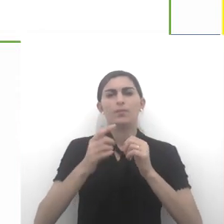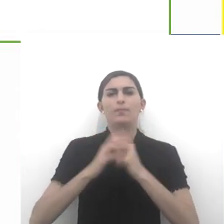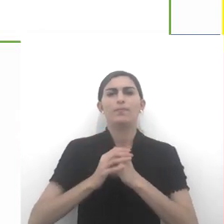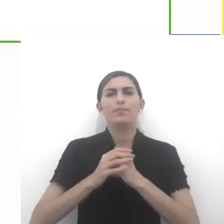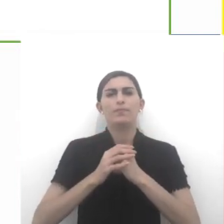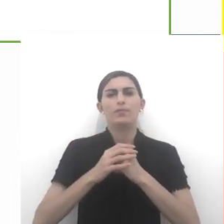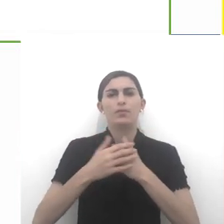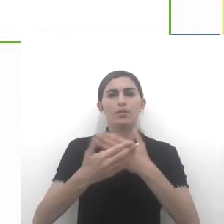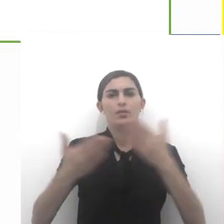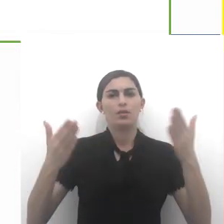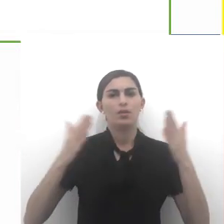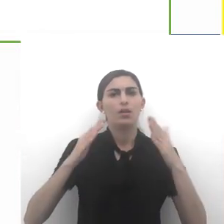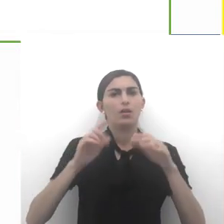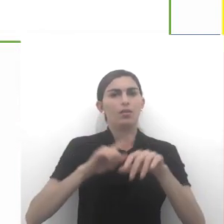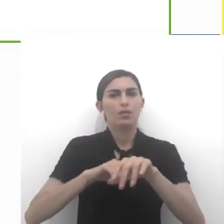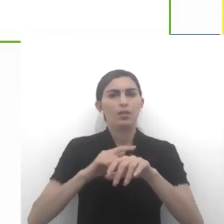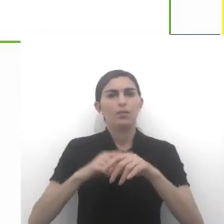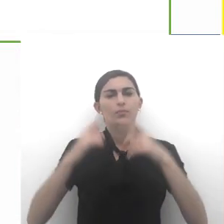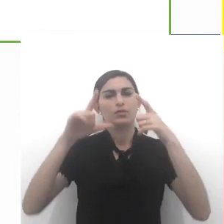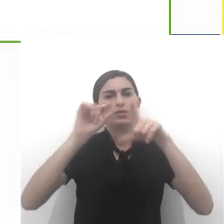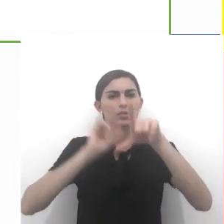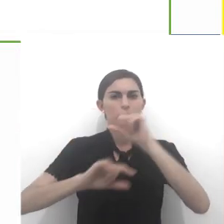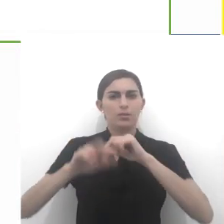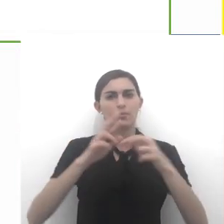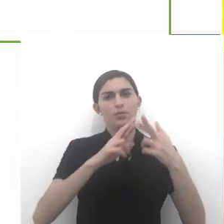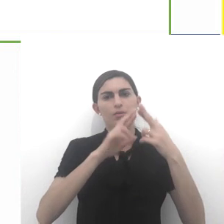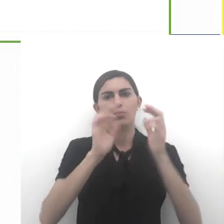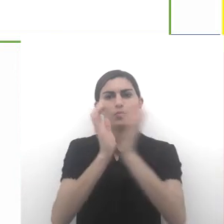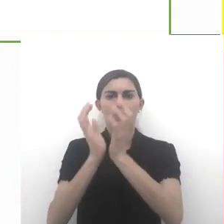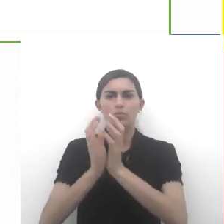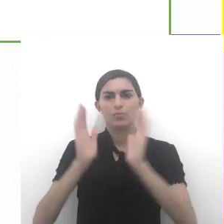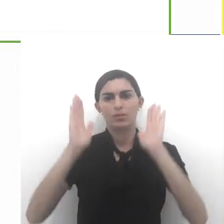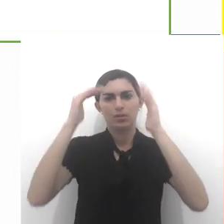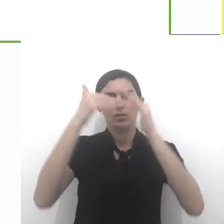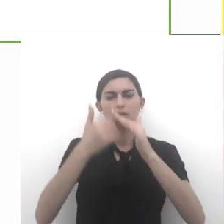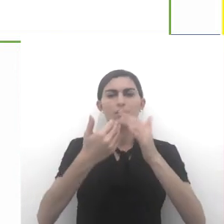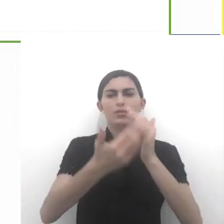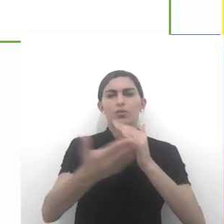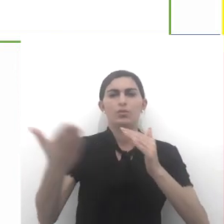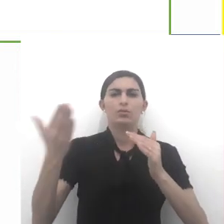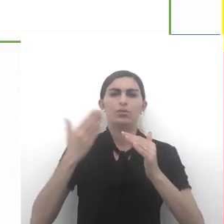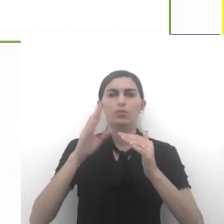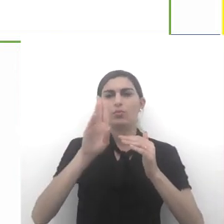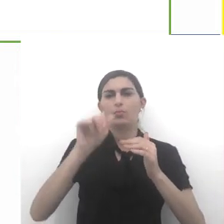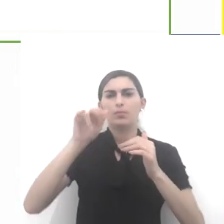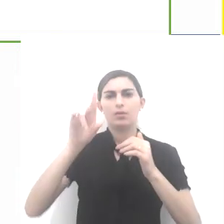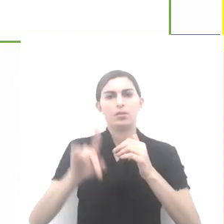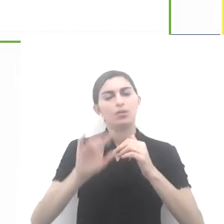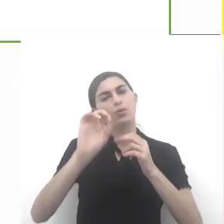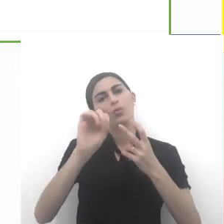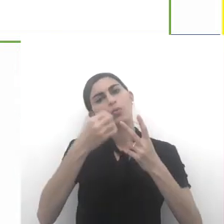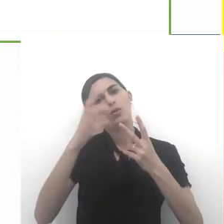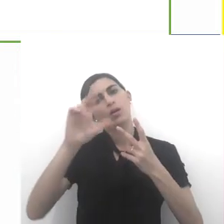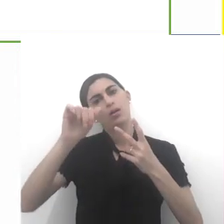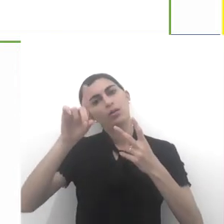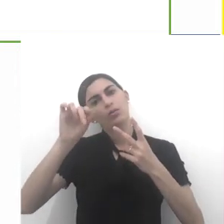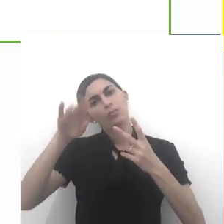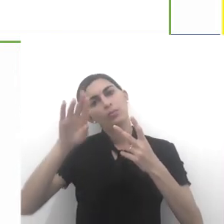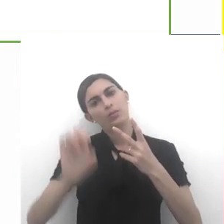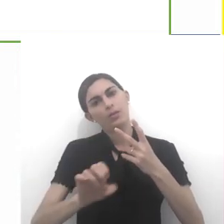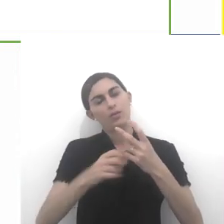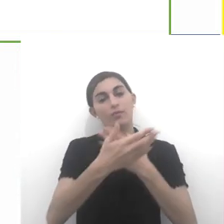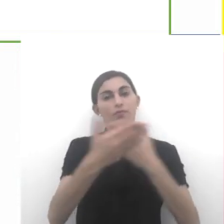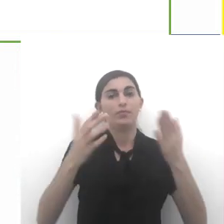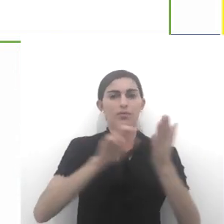curiosidade, é um termo que vai designar o principal sacerdote de um terreiro de umbanda ou candomblé. O